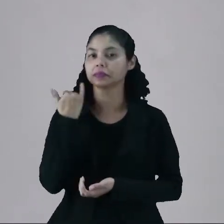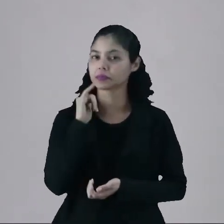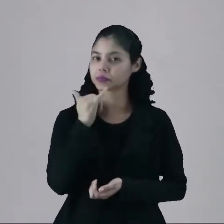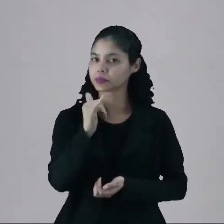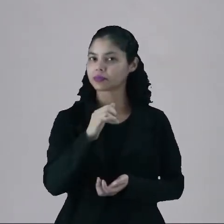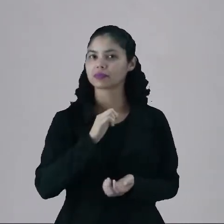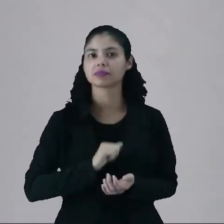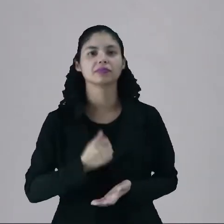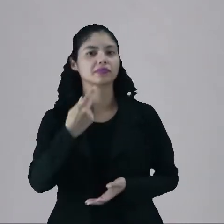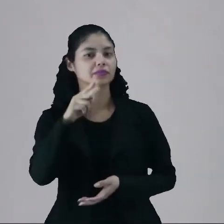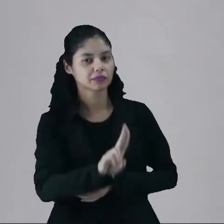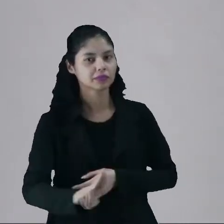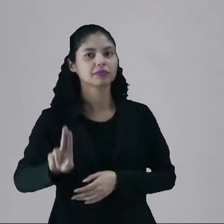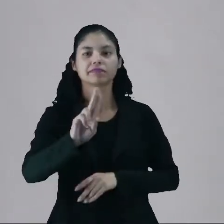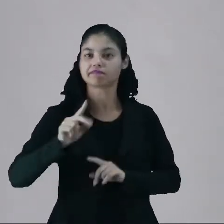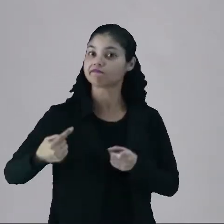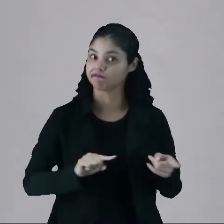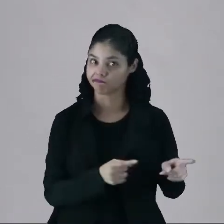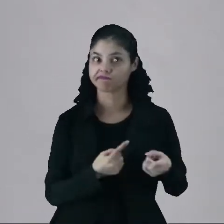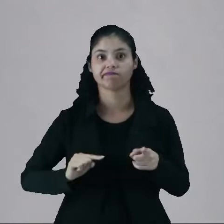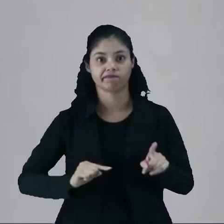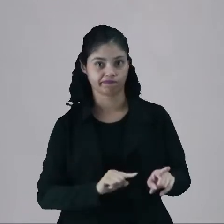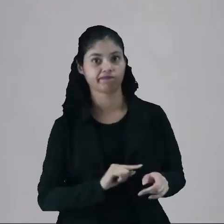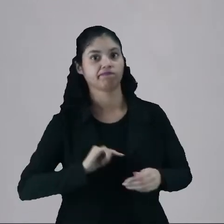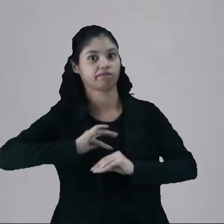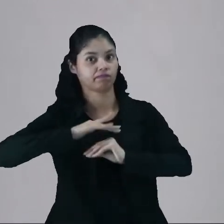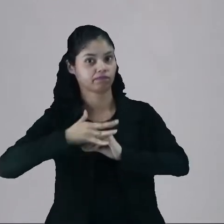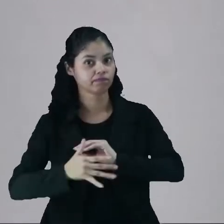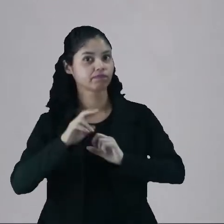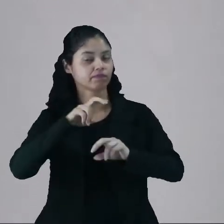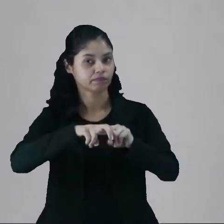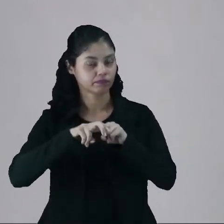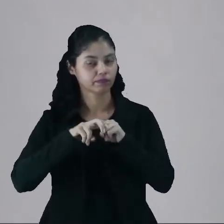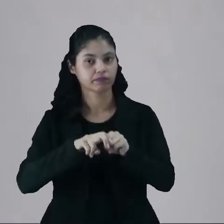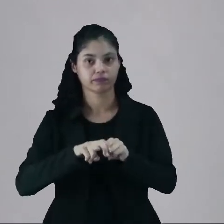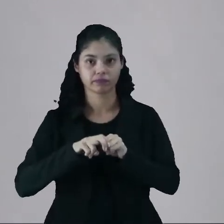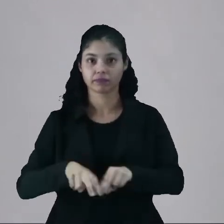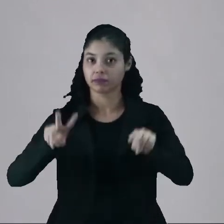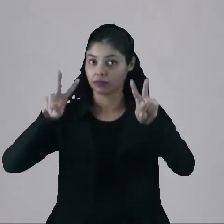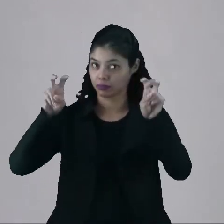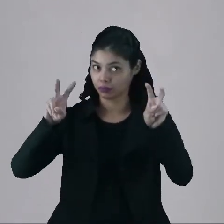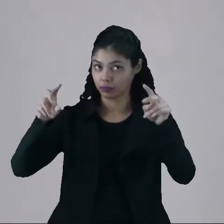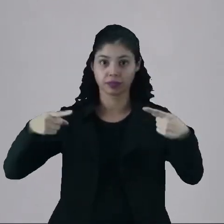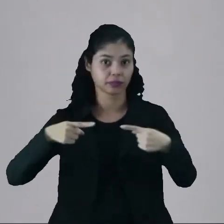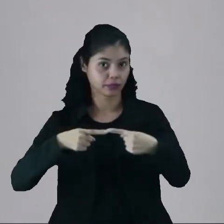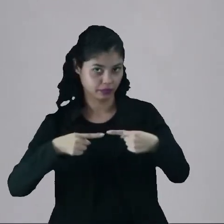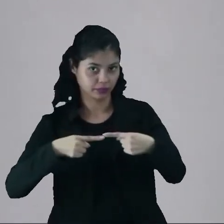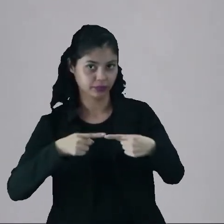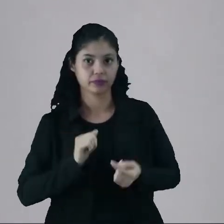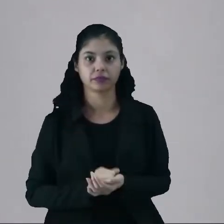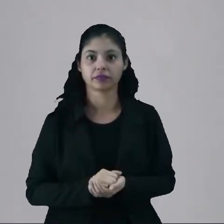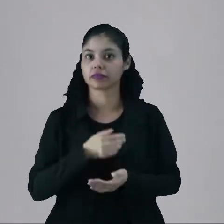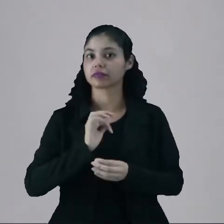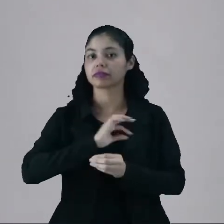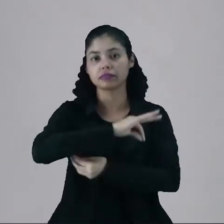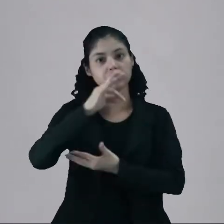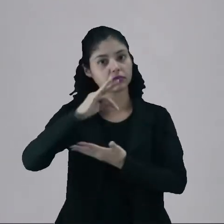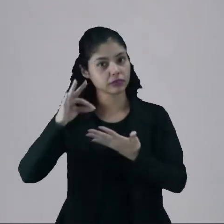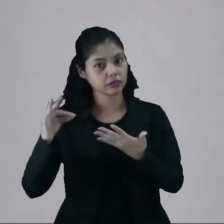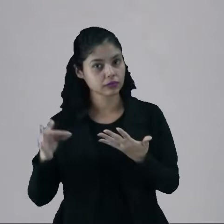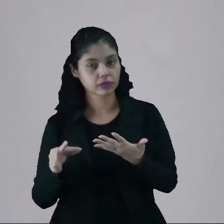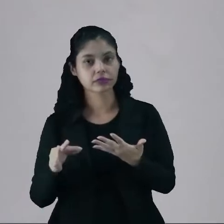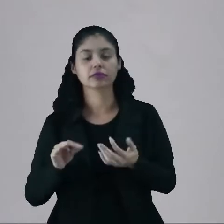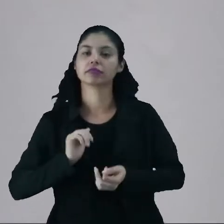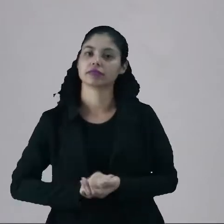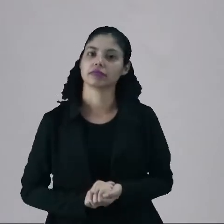energéticas, o seu uso, provoca na atmosfera. Por isso é um tema combinado, fontes de